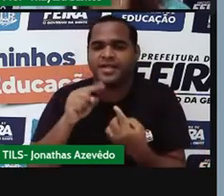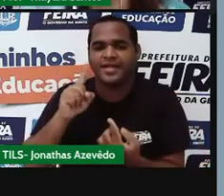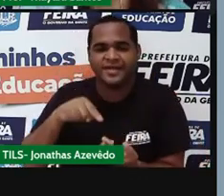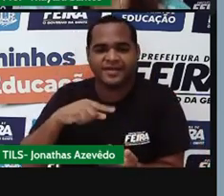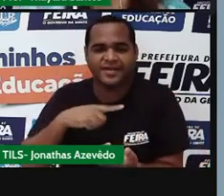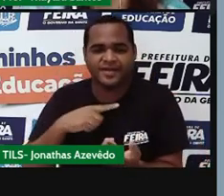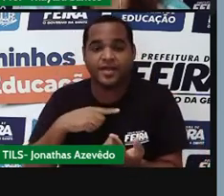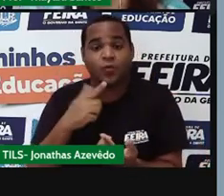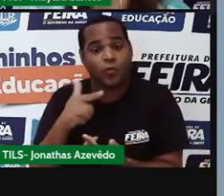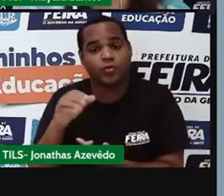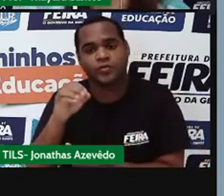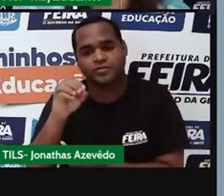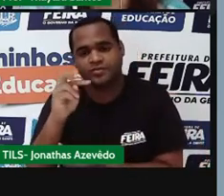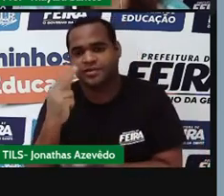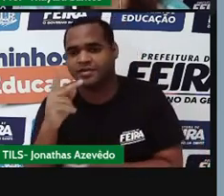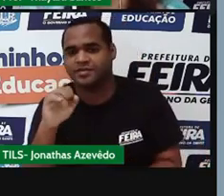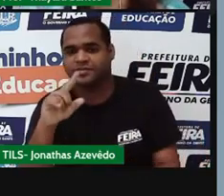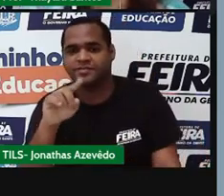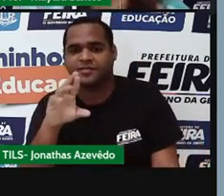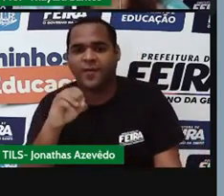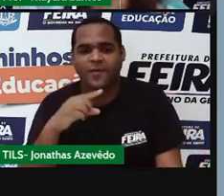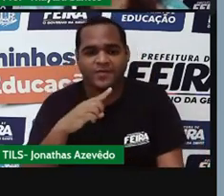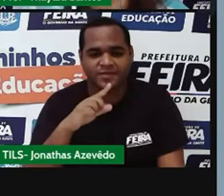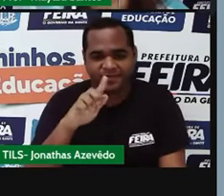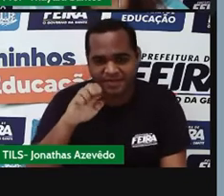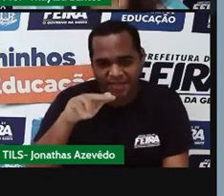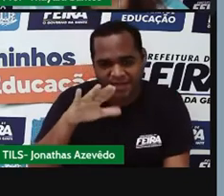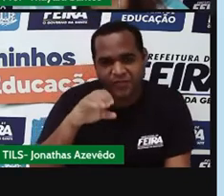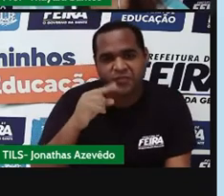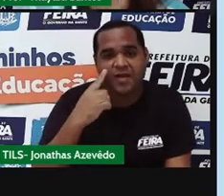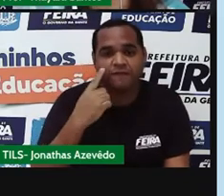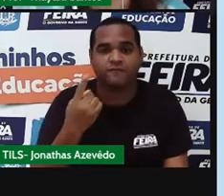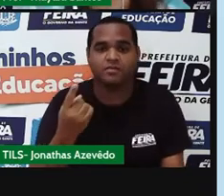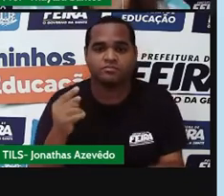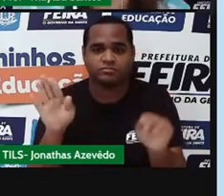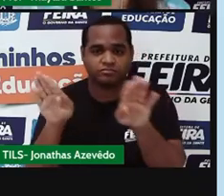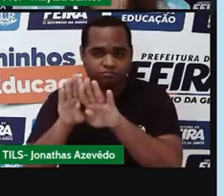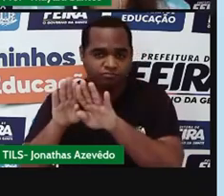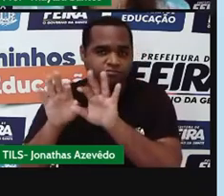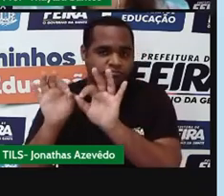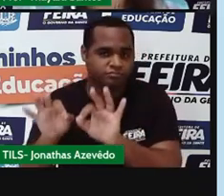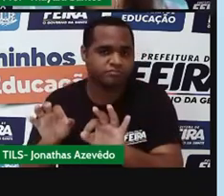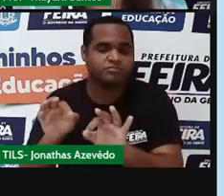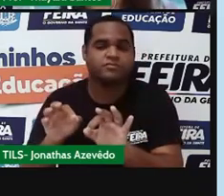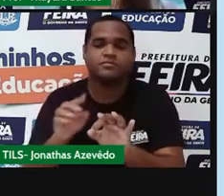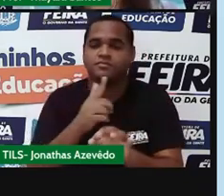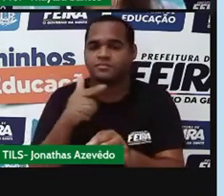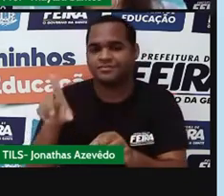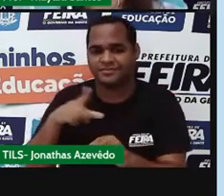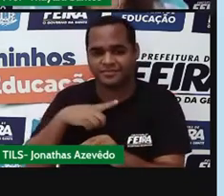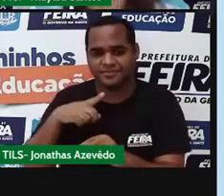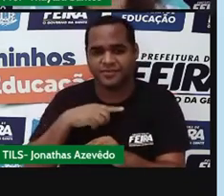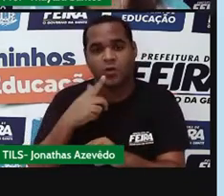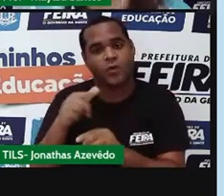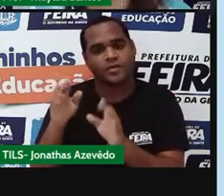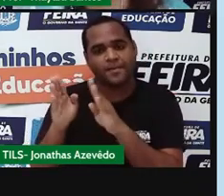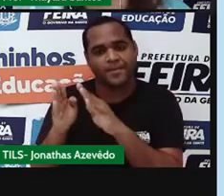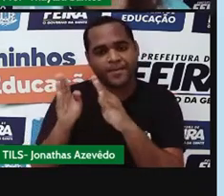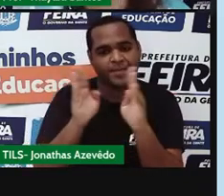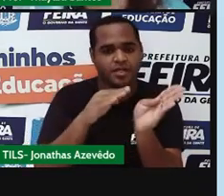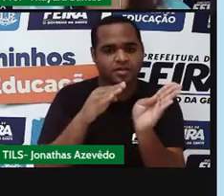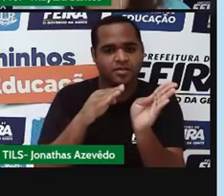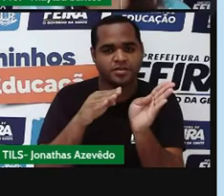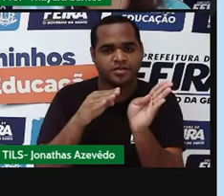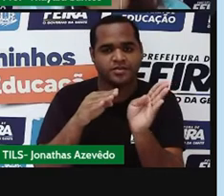de hidrogênio. Ó, pega aqui. Vou fechar. Vamos passar para a próxima bandeja ver o que é vai aparecer mais para a